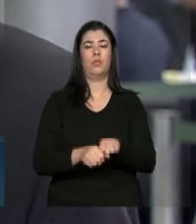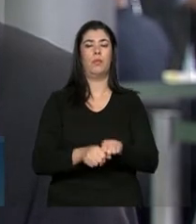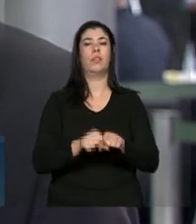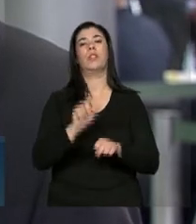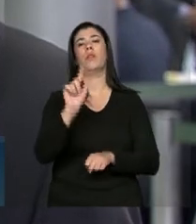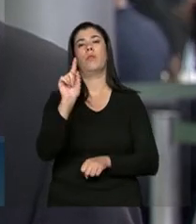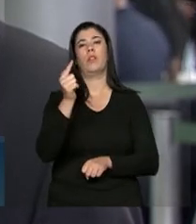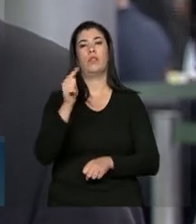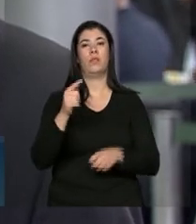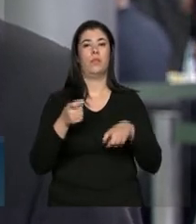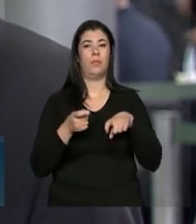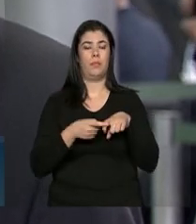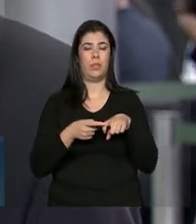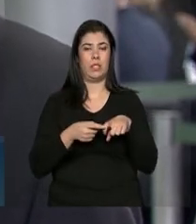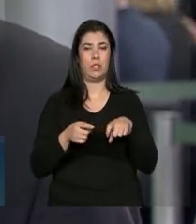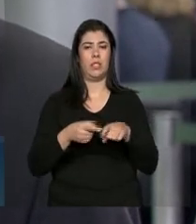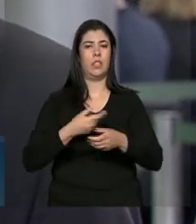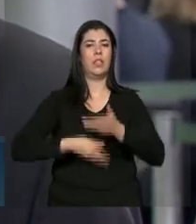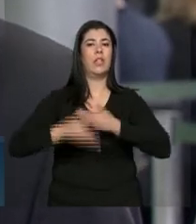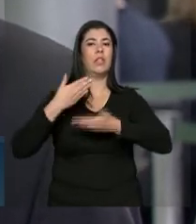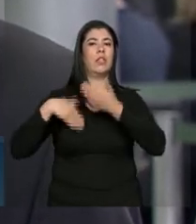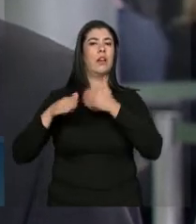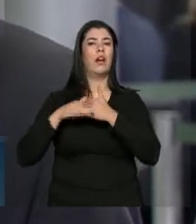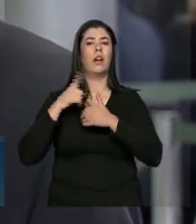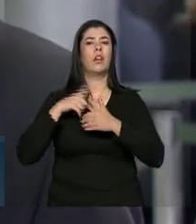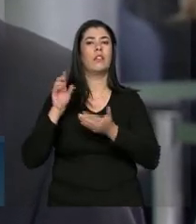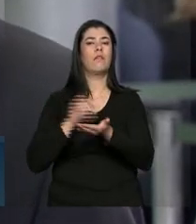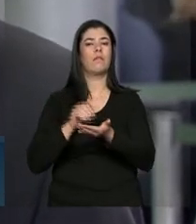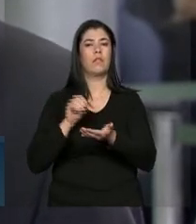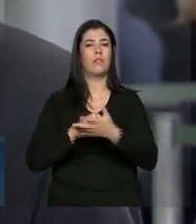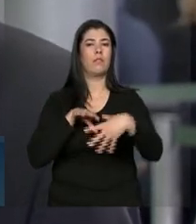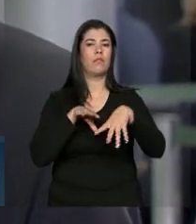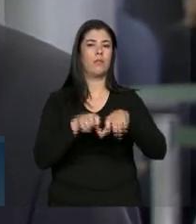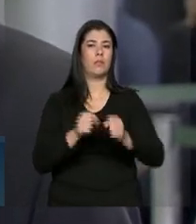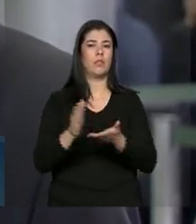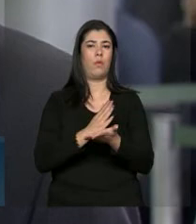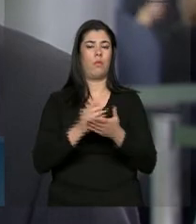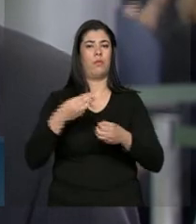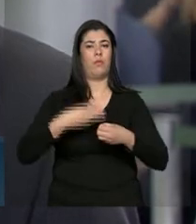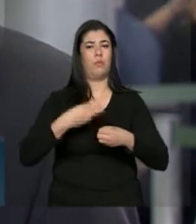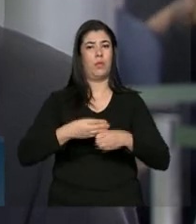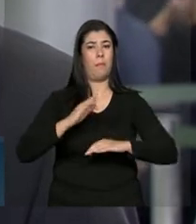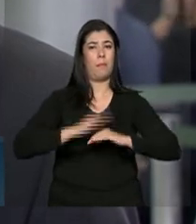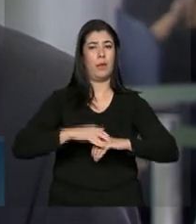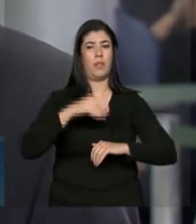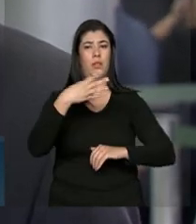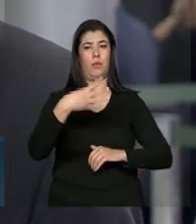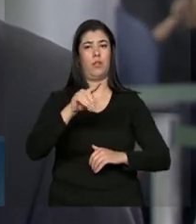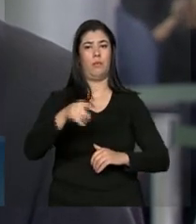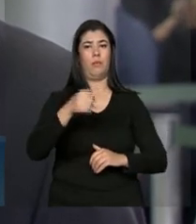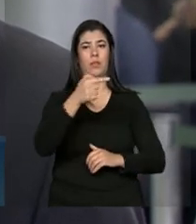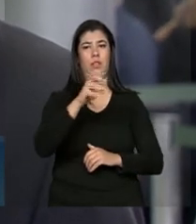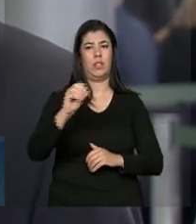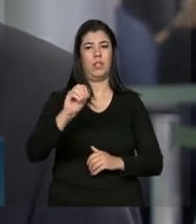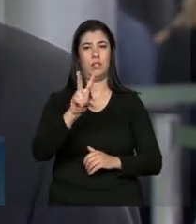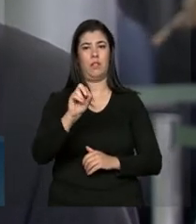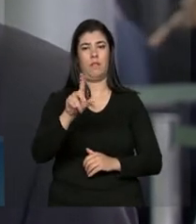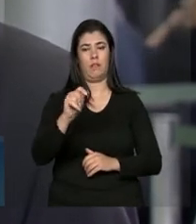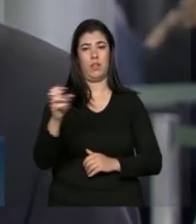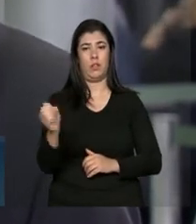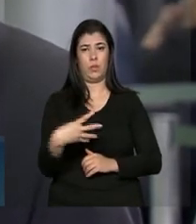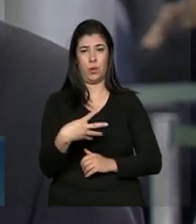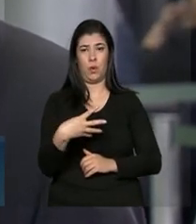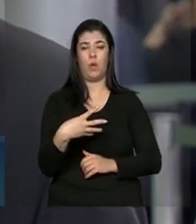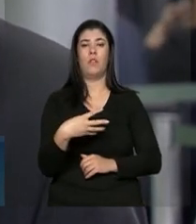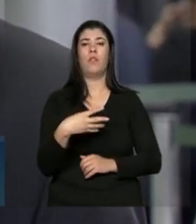país, naquelas localidades que antes não tinham essa oferta de formação, mais de 4.700 vagas de residência médica.